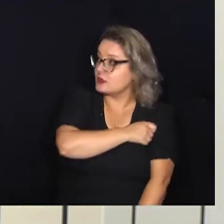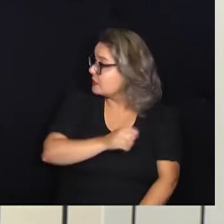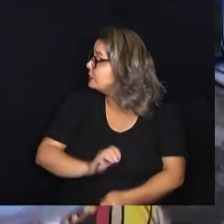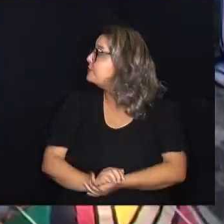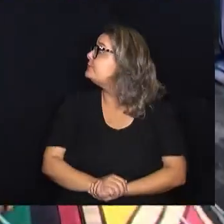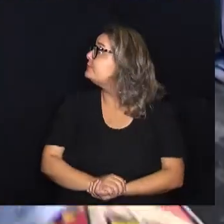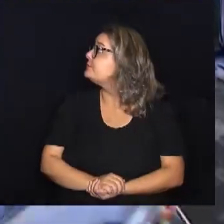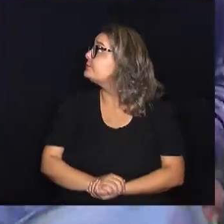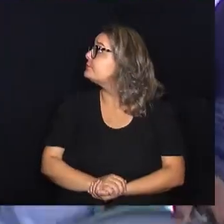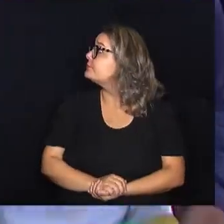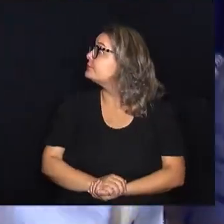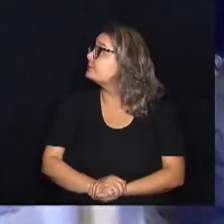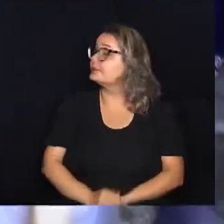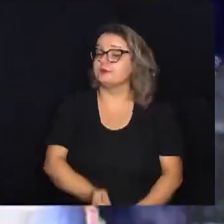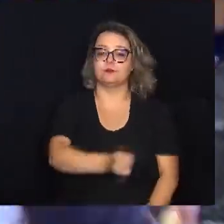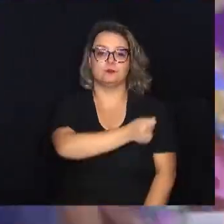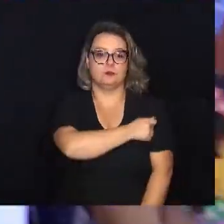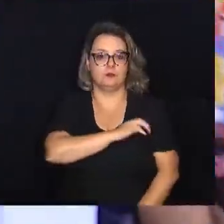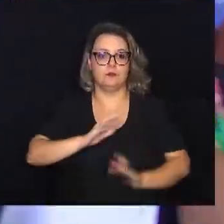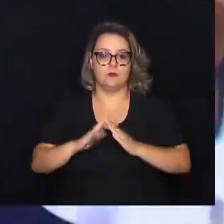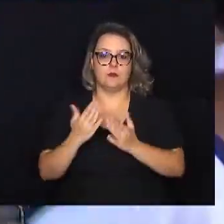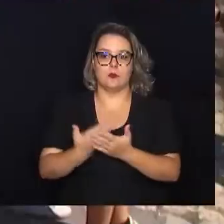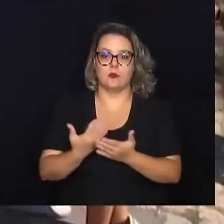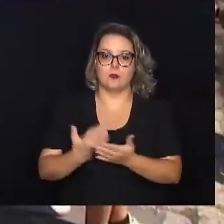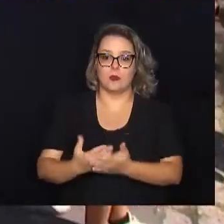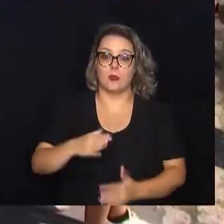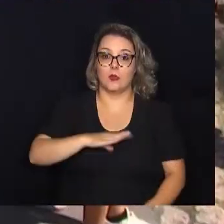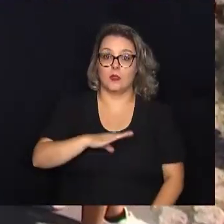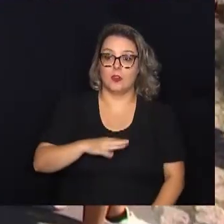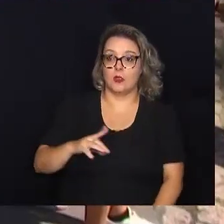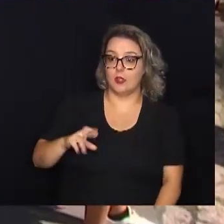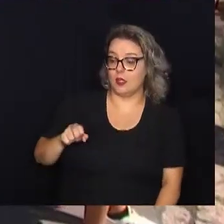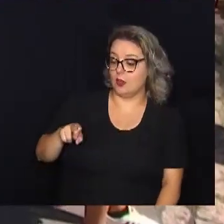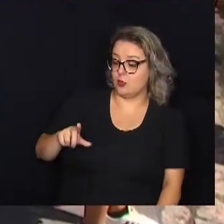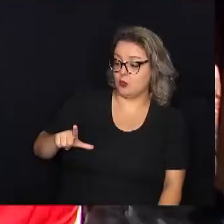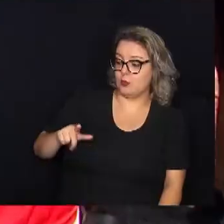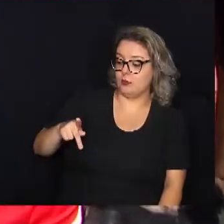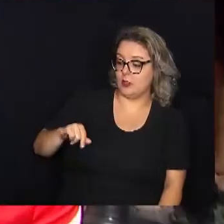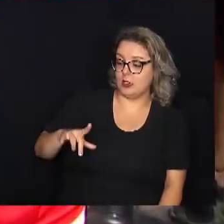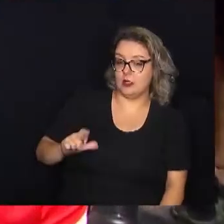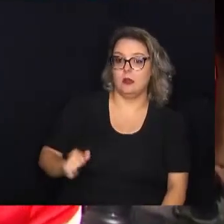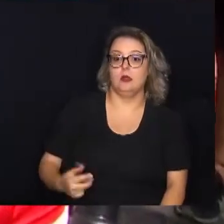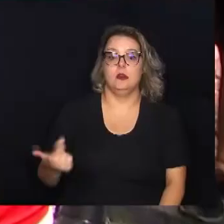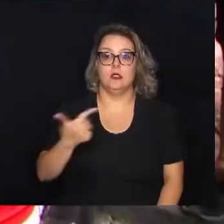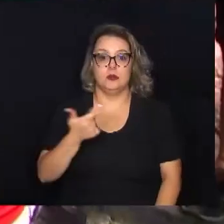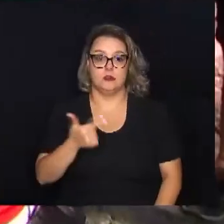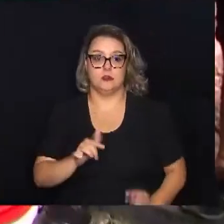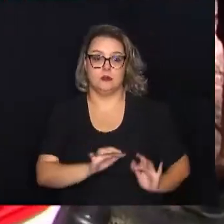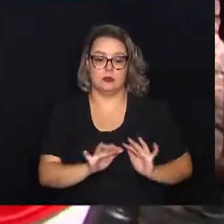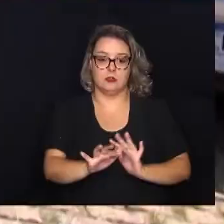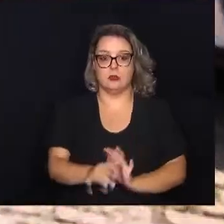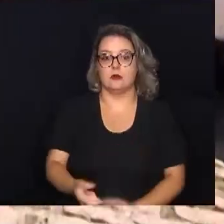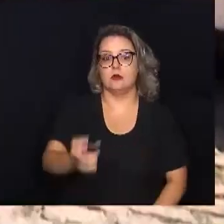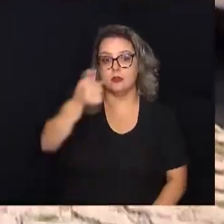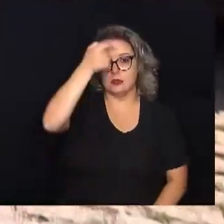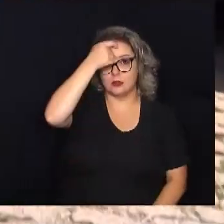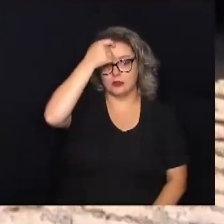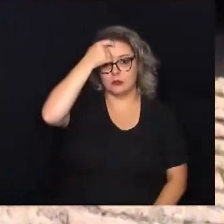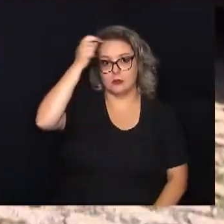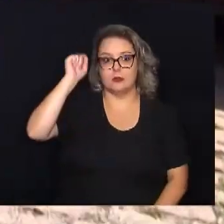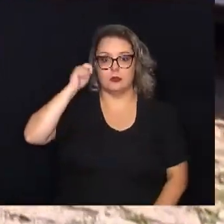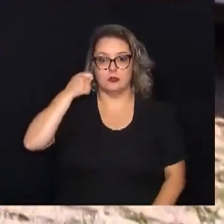Alunos da Escola Municipal Raupila participaram da segunda caminhada estudantil pela Consciência Negra,